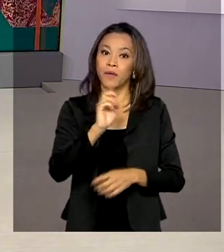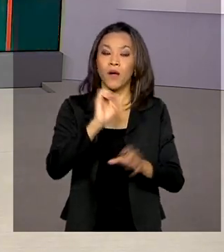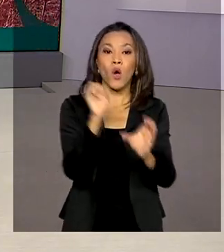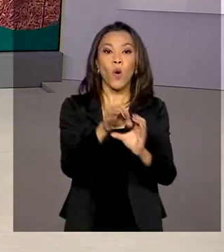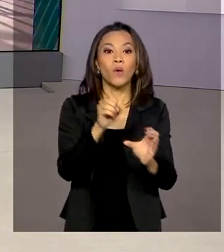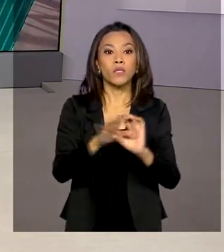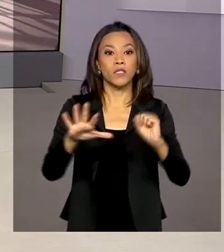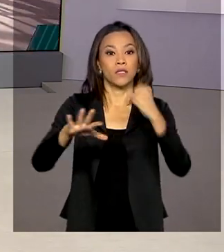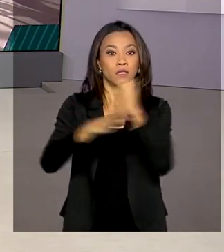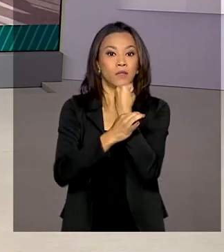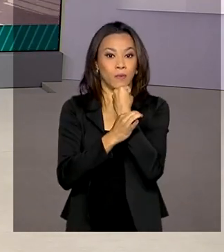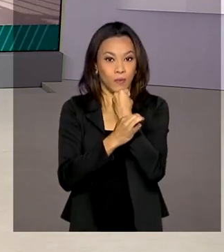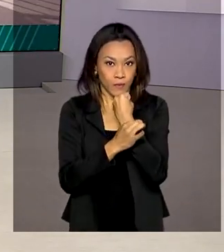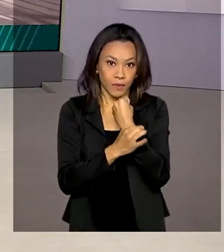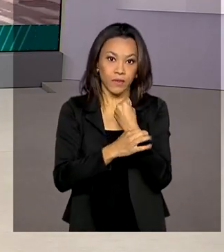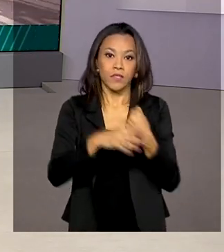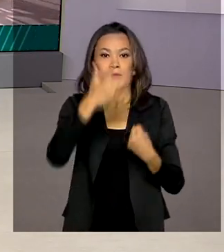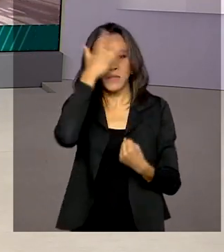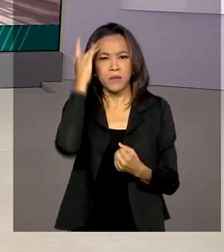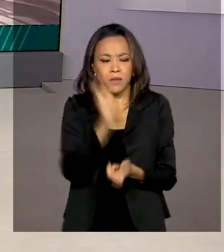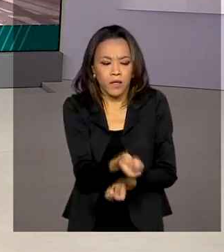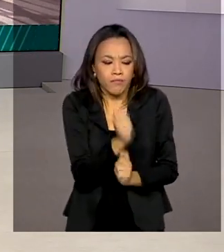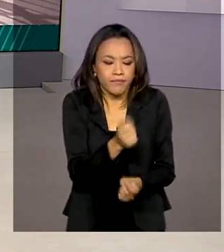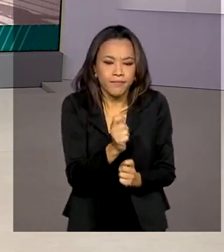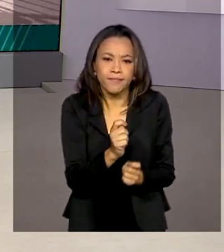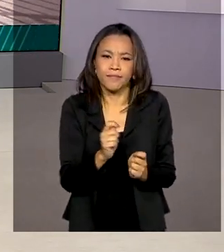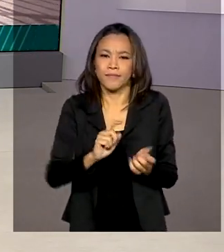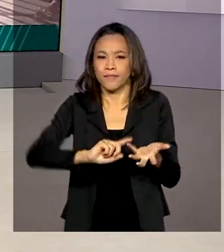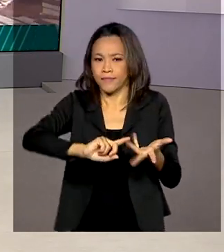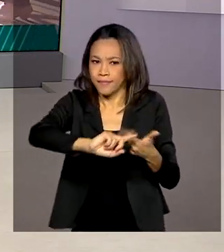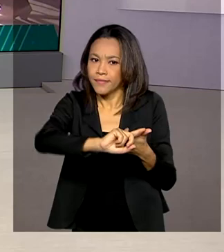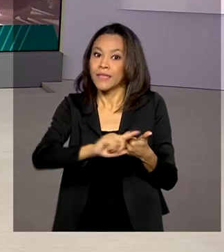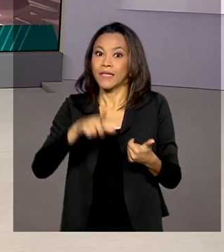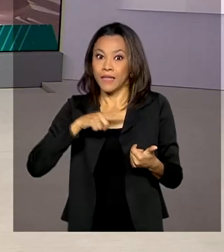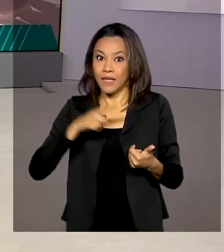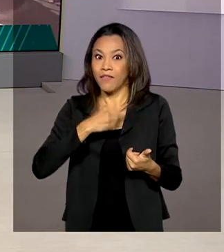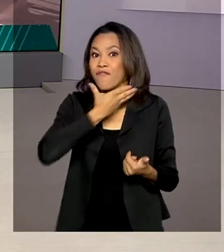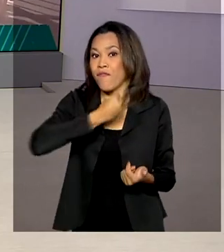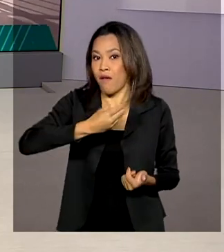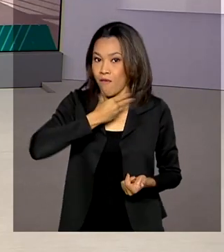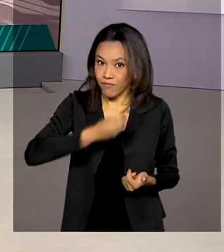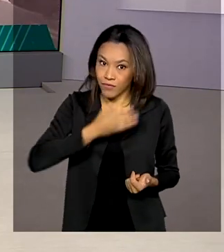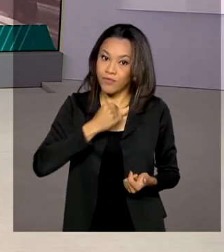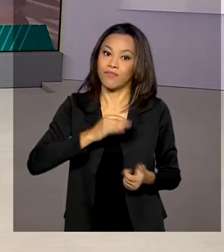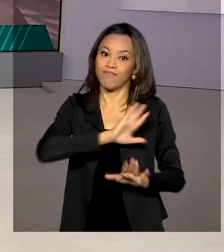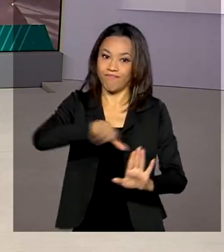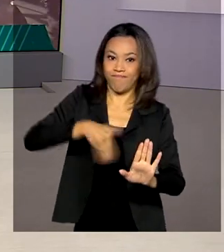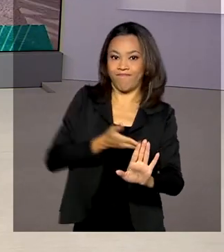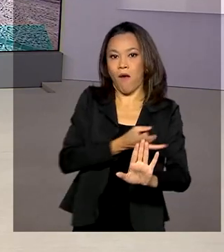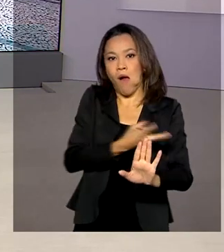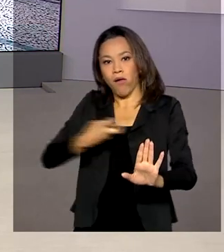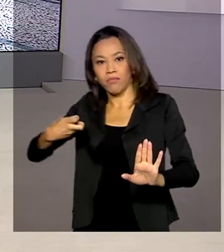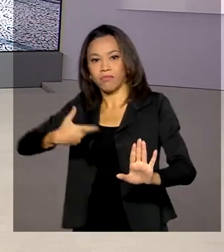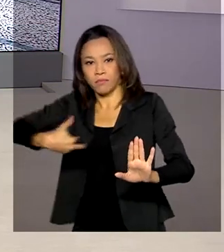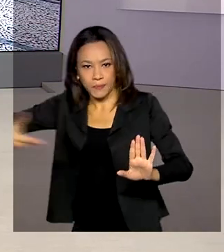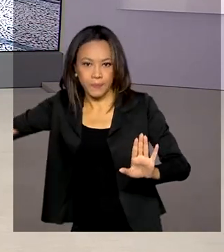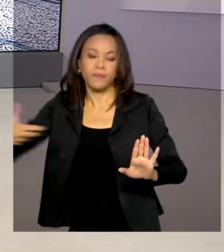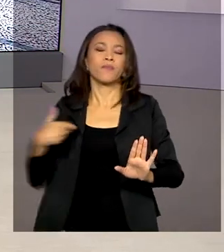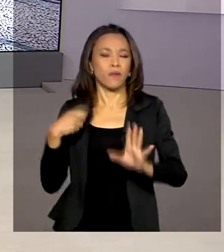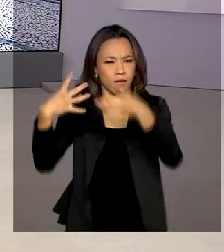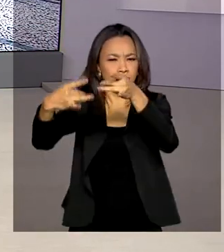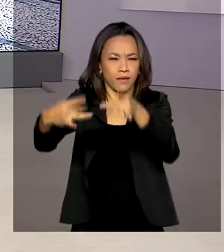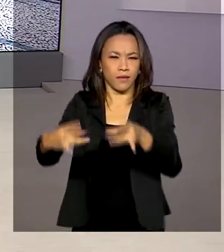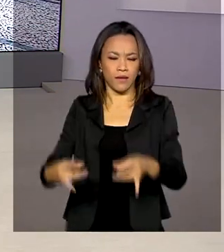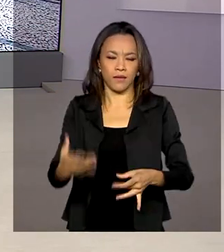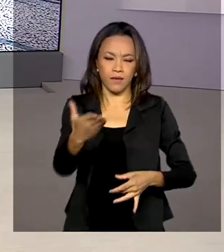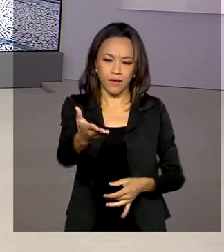pescador artesanal, que apresentaram indícios de fraudes e irregularidades. Do Rio de Janeiro, Tiago Pimenta traz os detalhes para